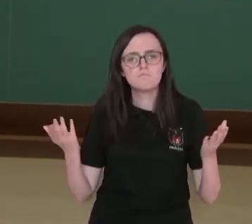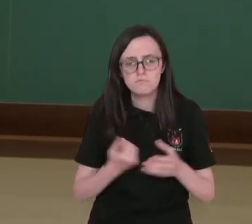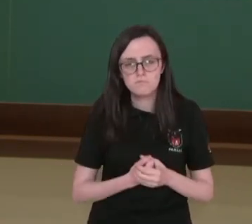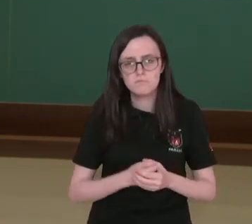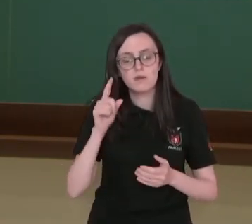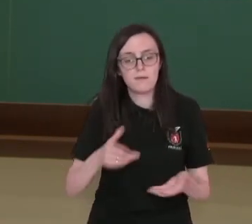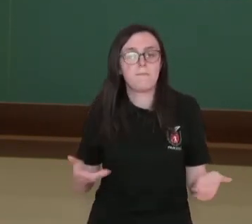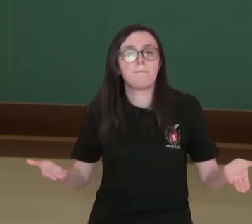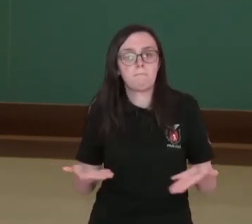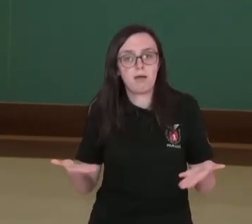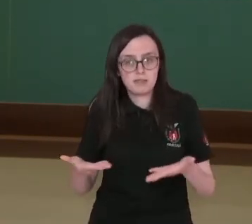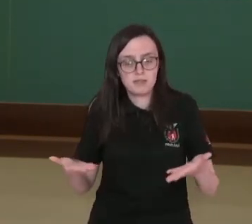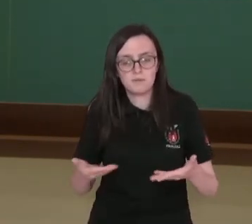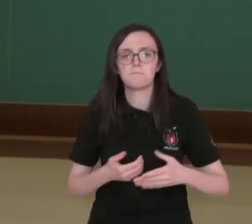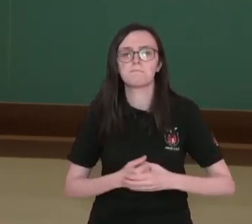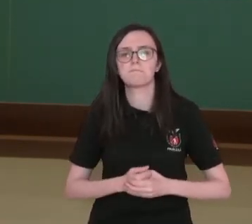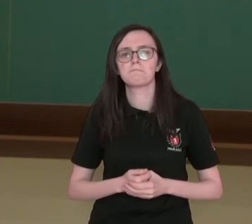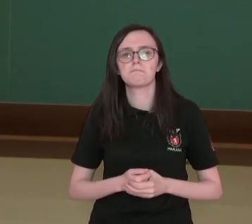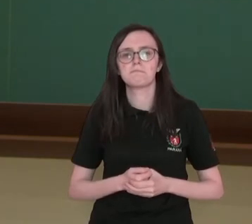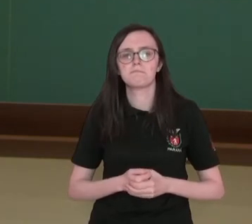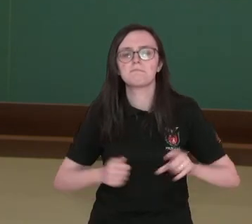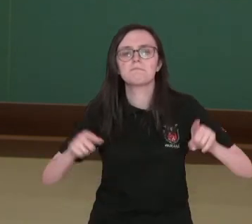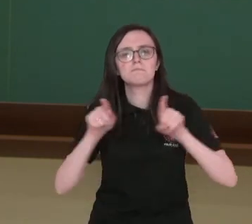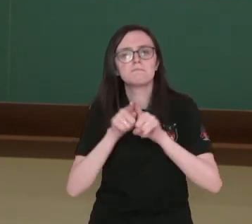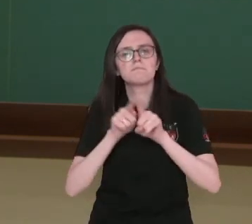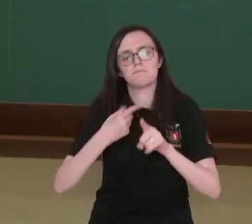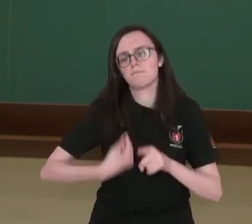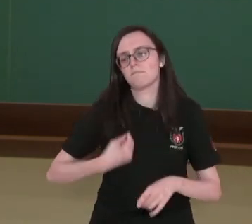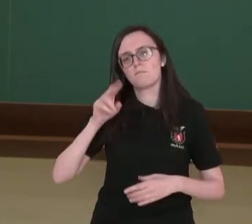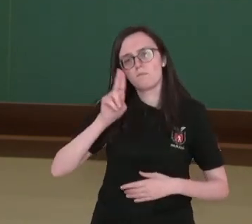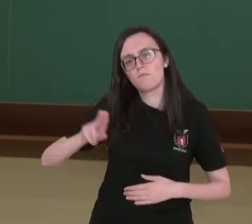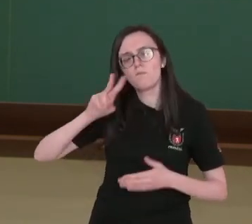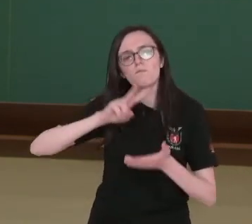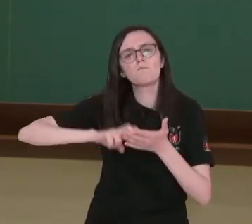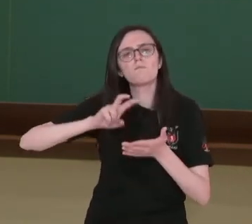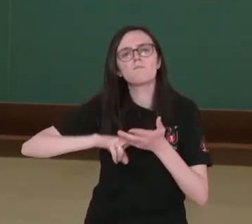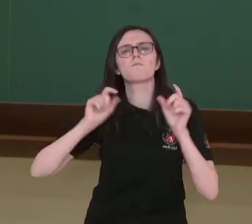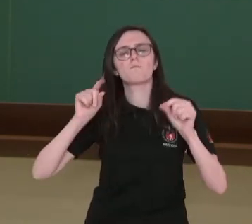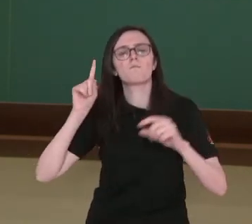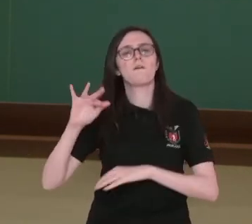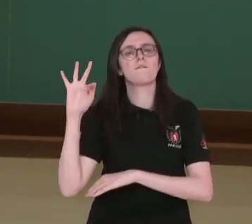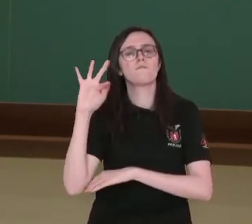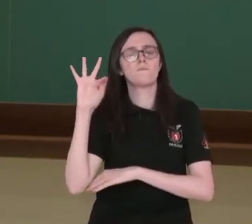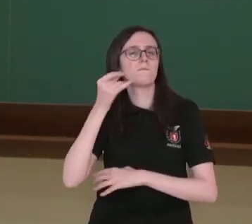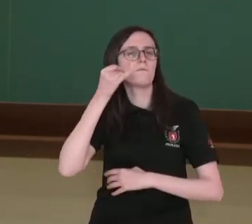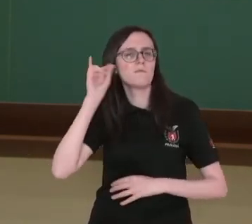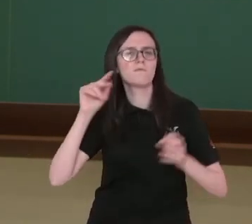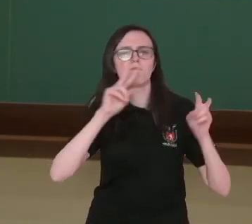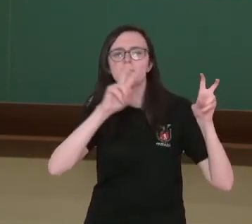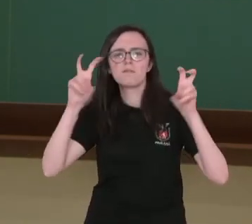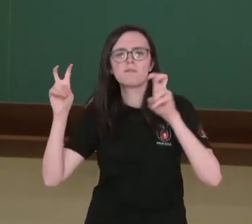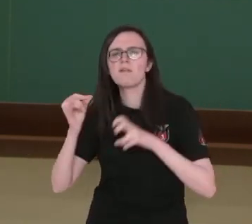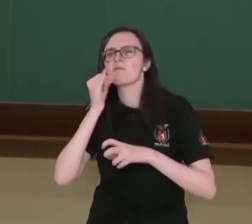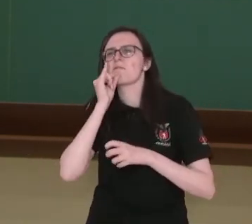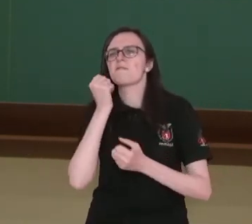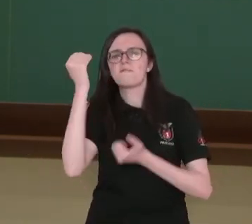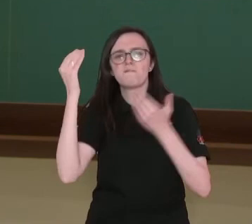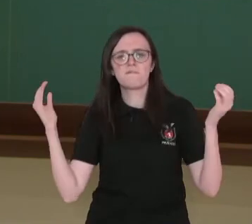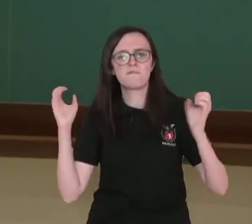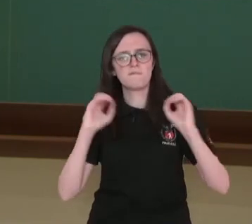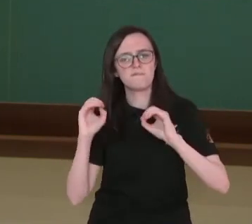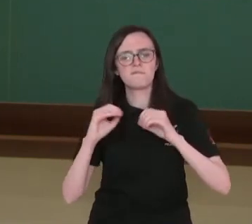No presente do indicativo. E o emprego de um vocabulário o quê? Formal, evitando termos coloquiais, né? De